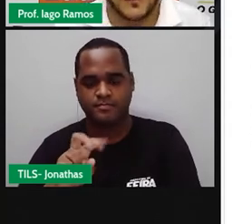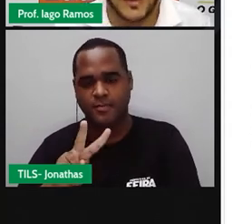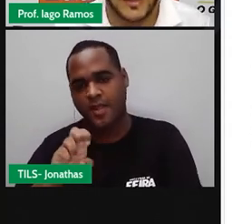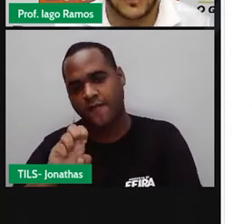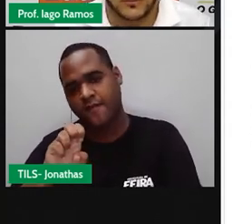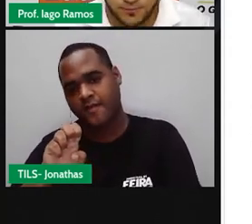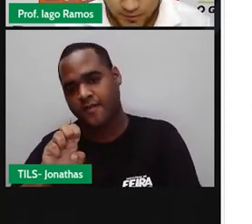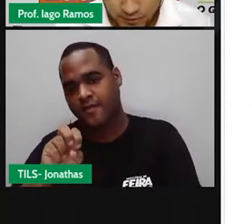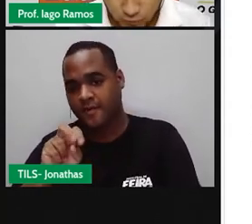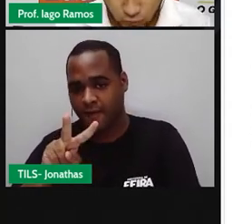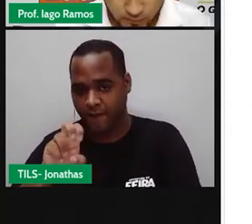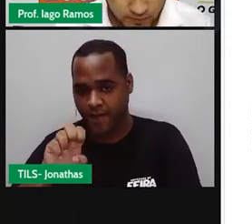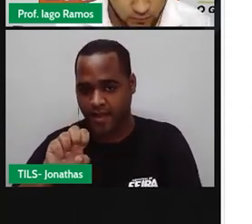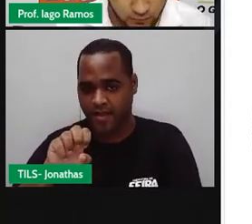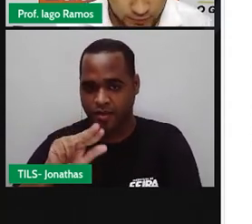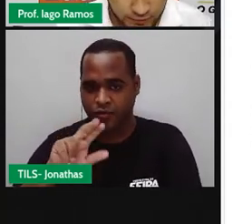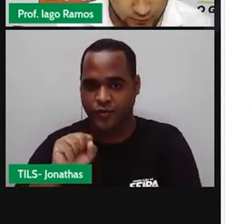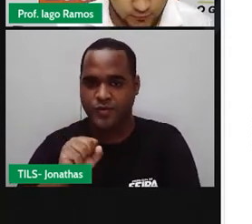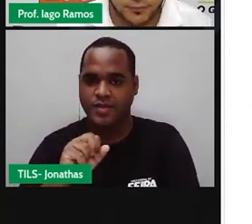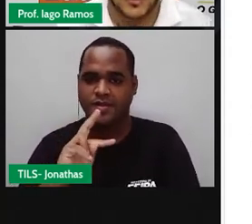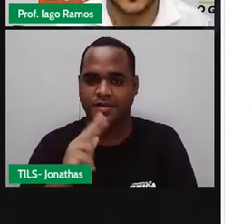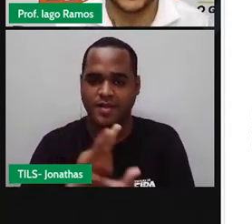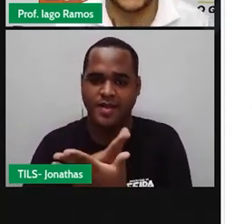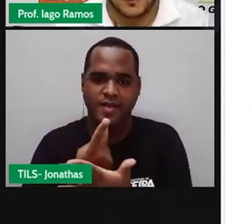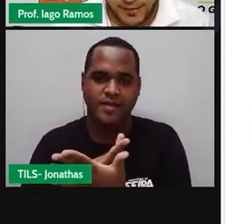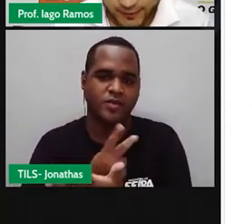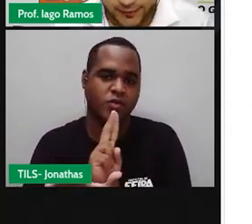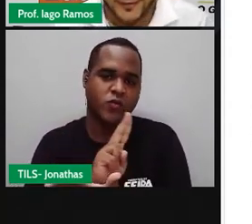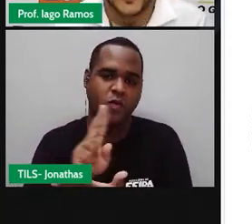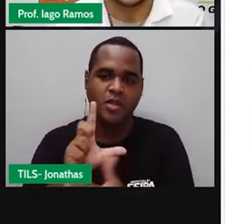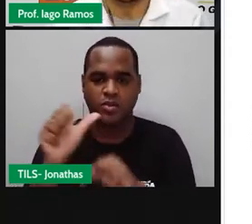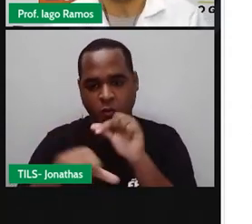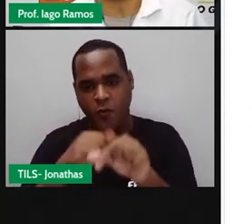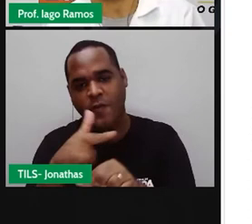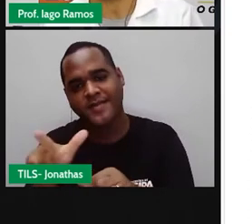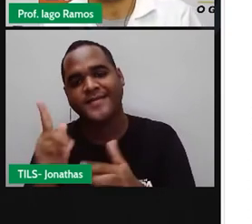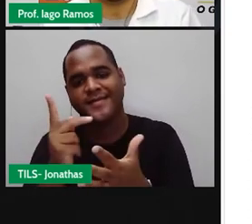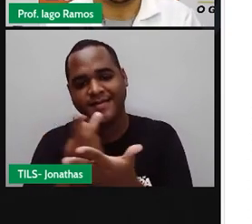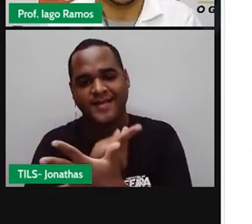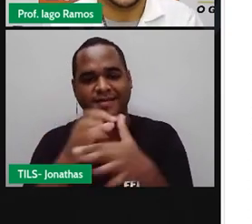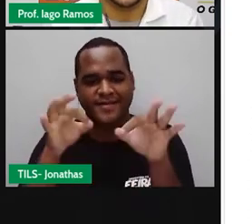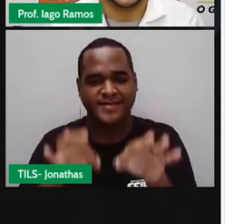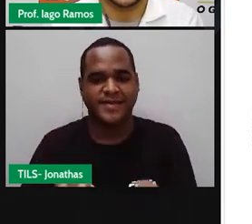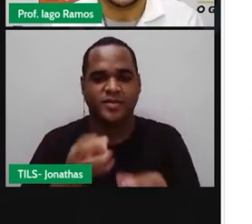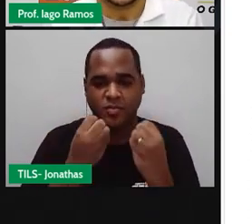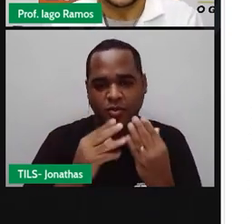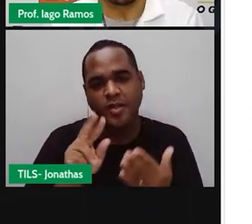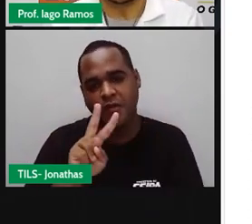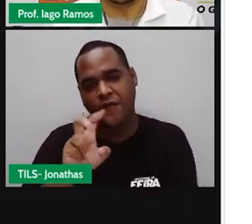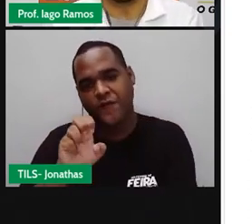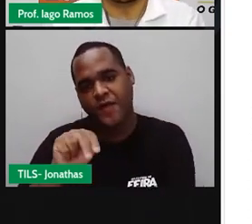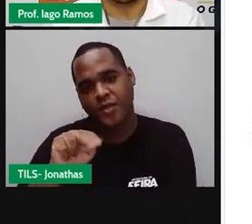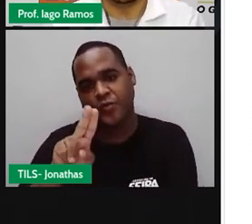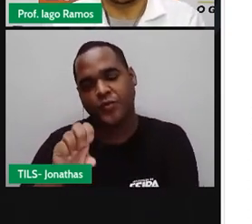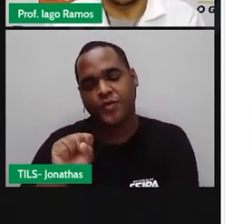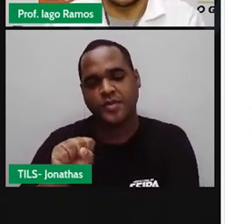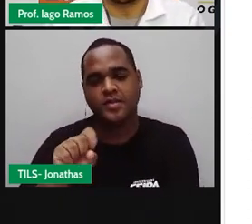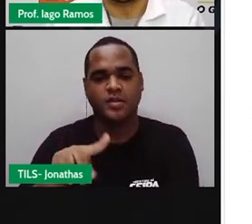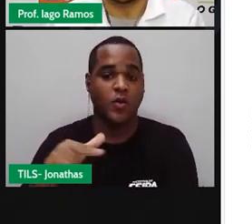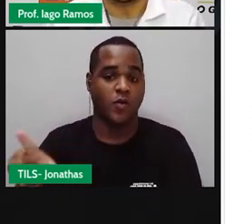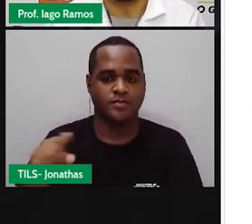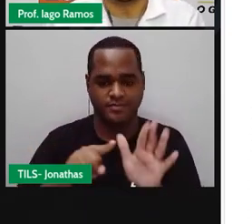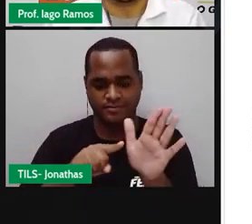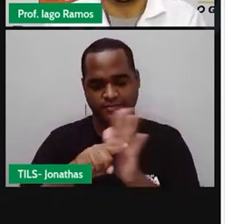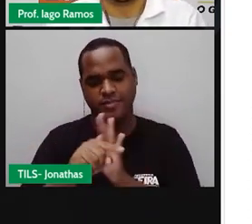Teve errado, me desculpa, corrigindo, olha só. Tá aí, é isso aí. Depois, na mesma